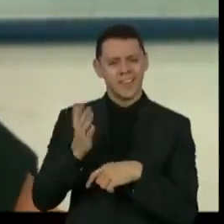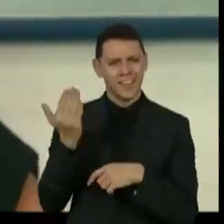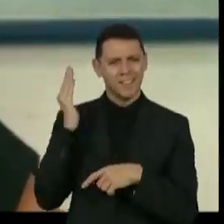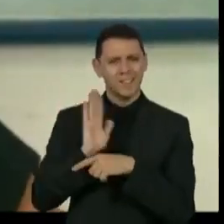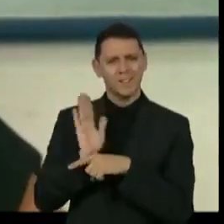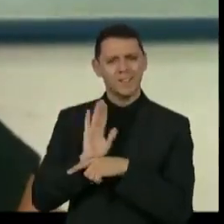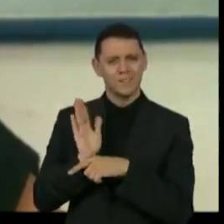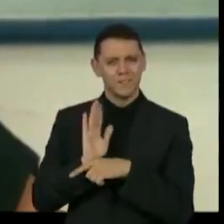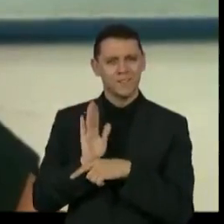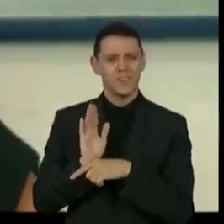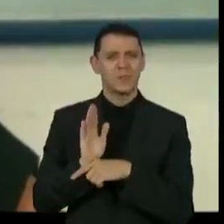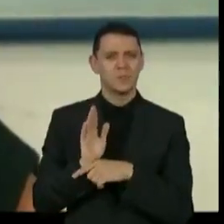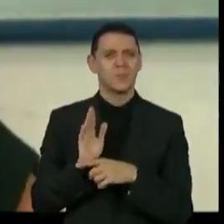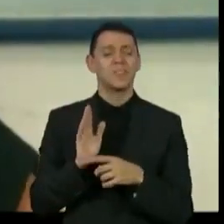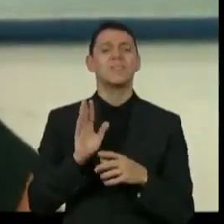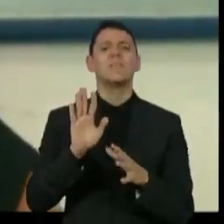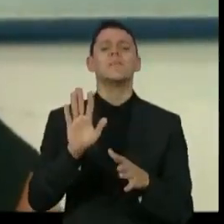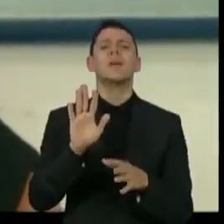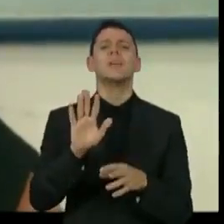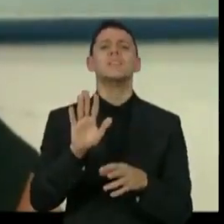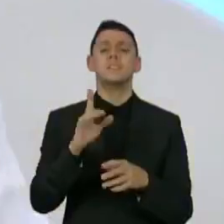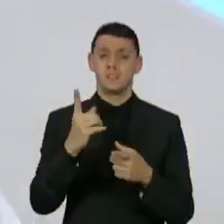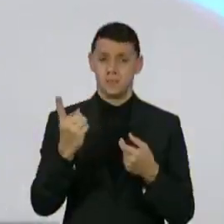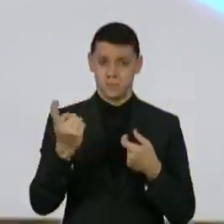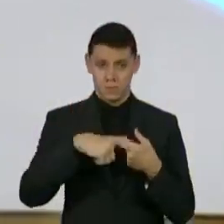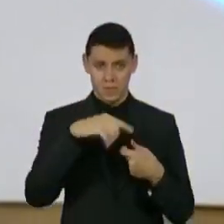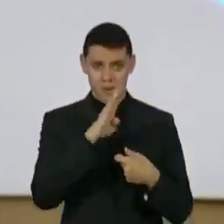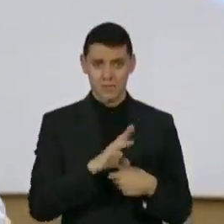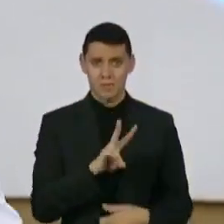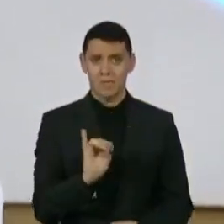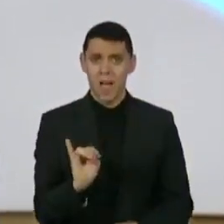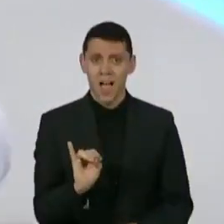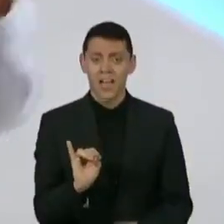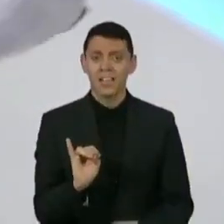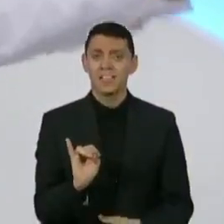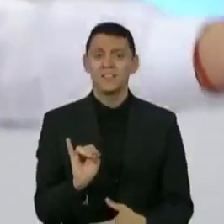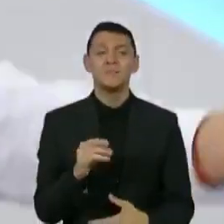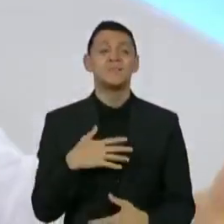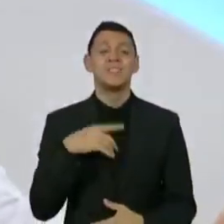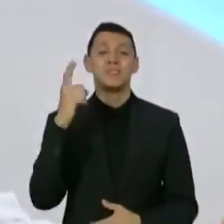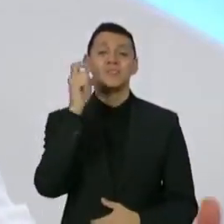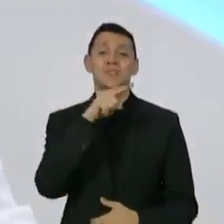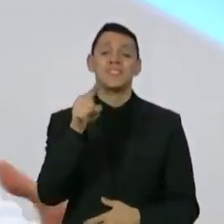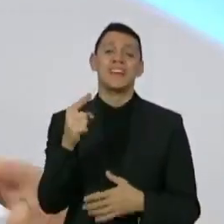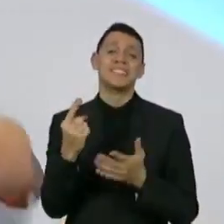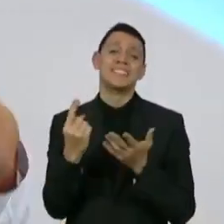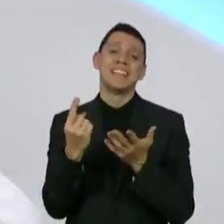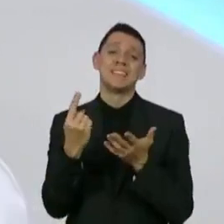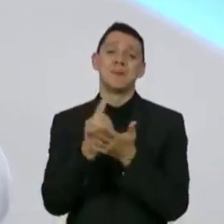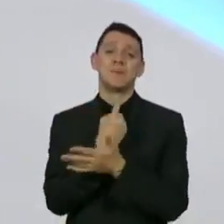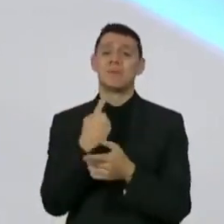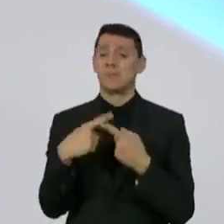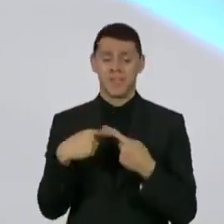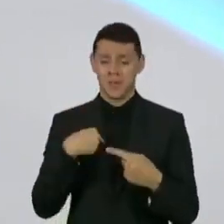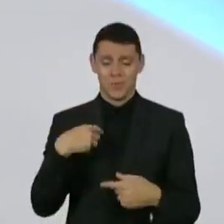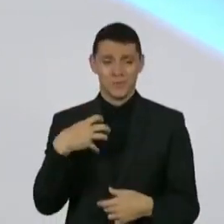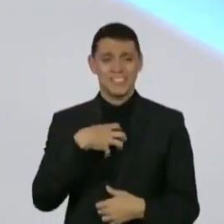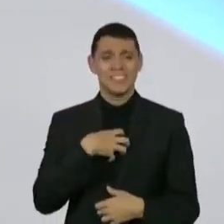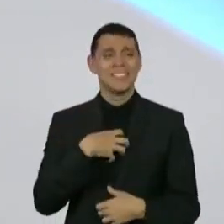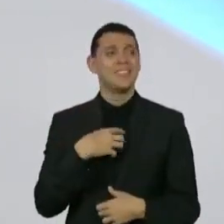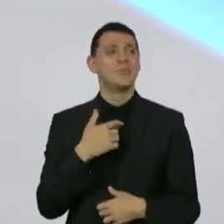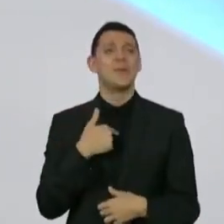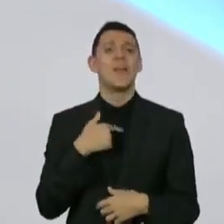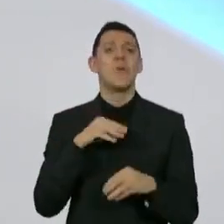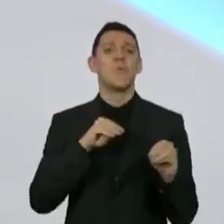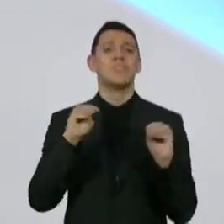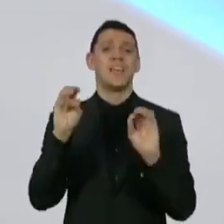esse ano ainda, de vez? Eu tenho dificuldade com essa pergunta, porque eu não sinto que eu fui para lugar nenhum, porque eu estou onde eu estou trabalhando,